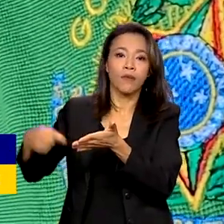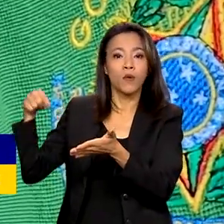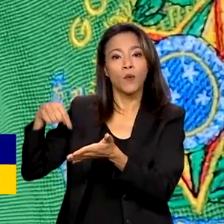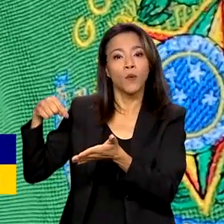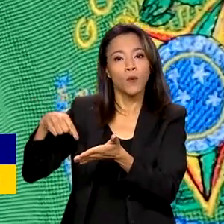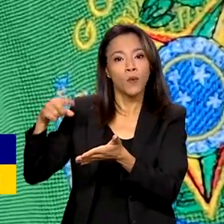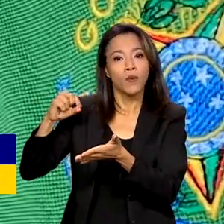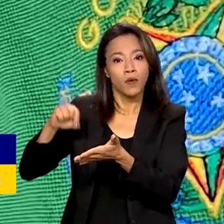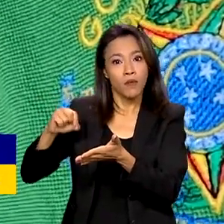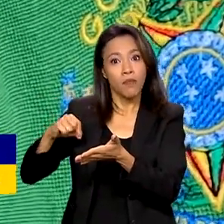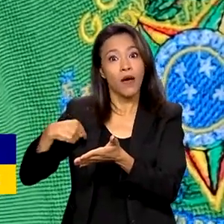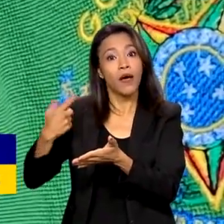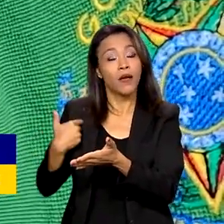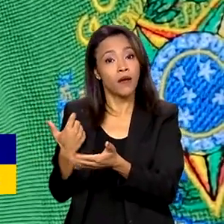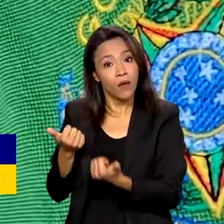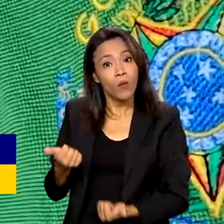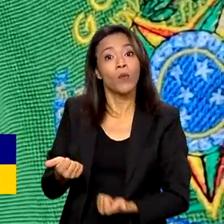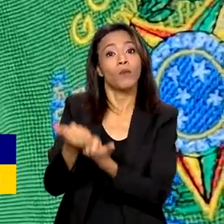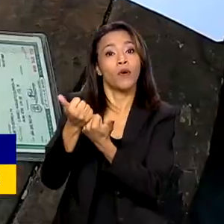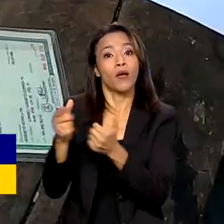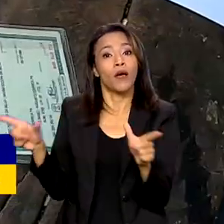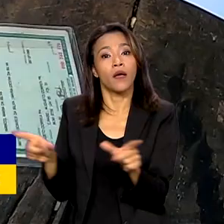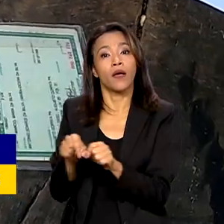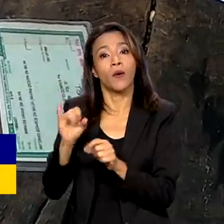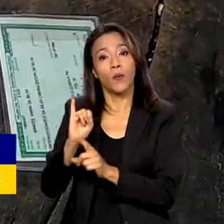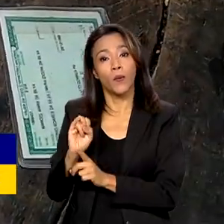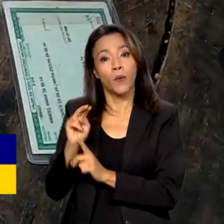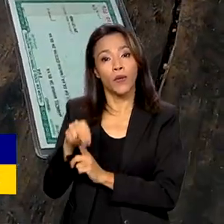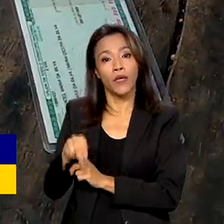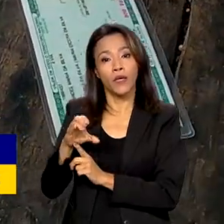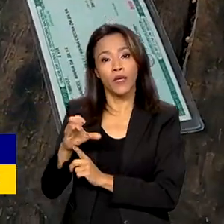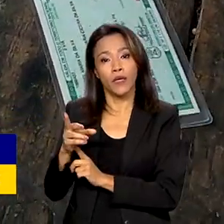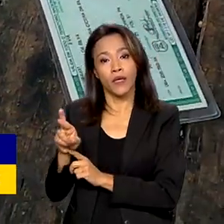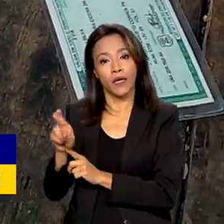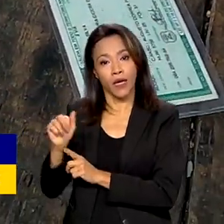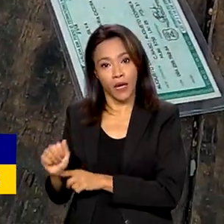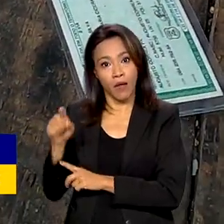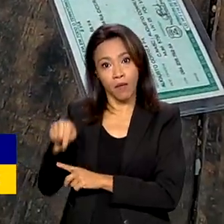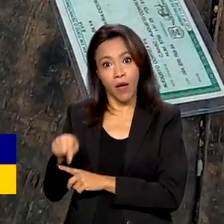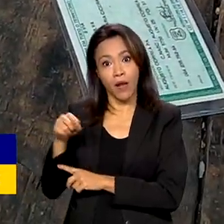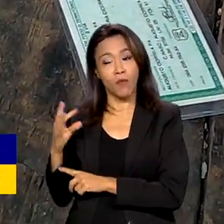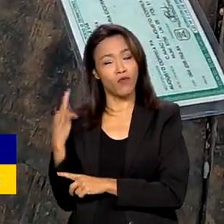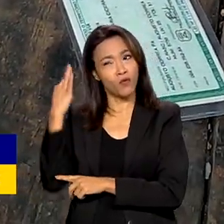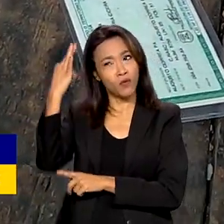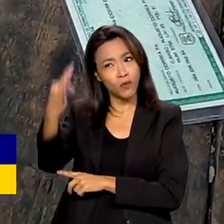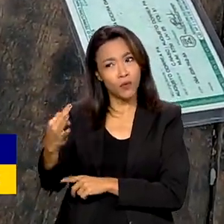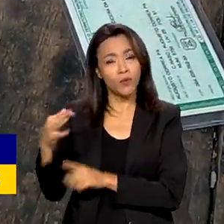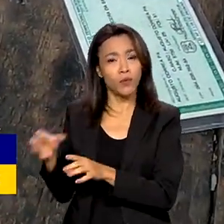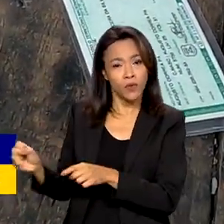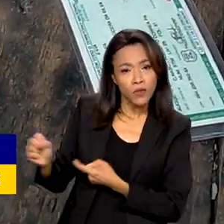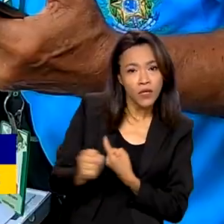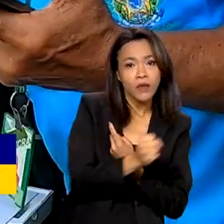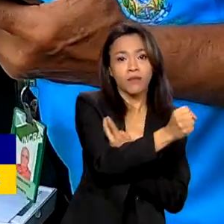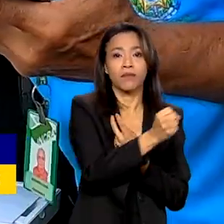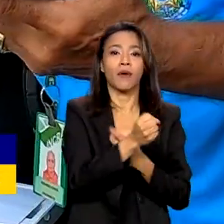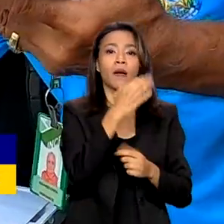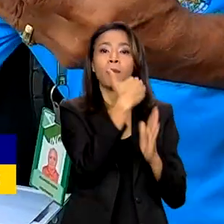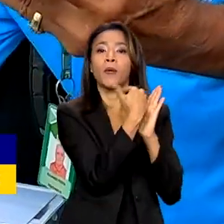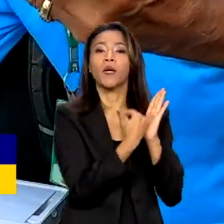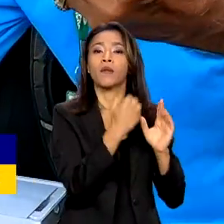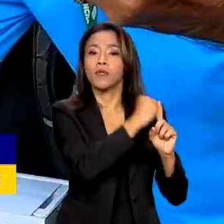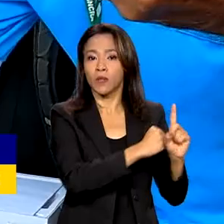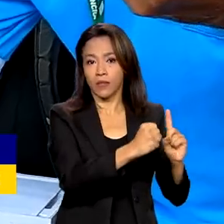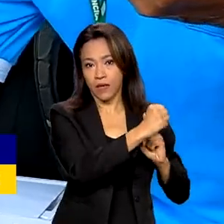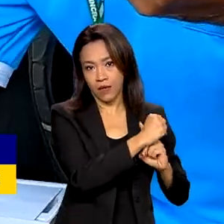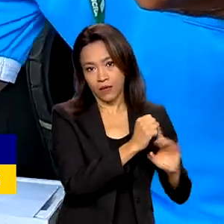Colonização e Reforma Agrária, o INCRA, para possivelmente ser direcionado para programas sociais. Tem visto, hein,